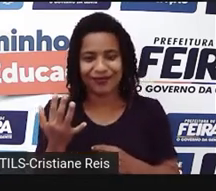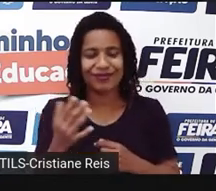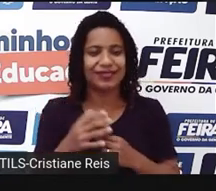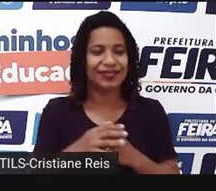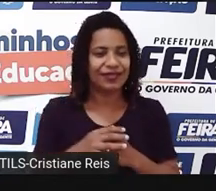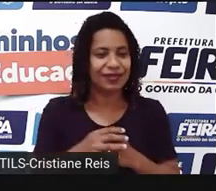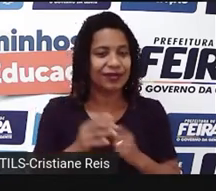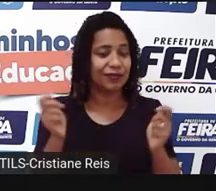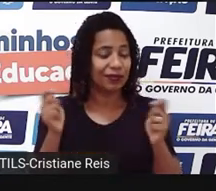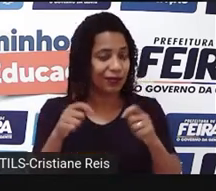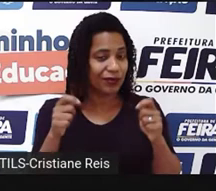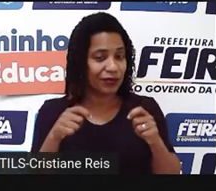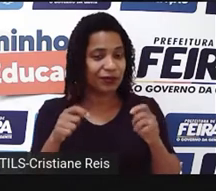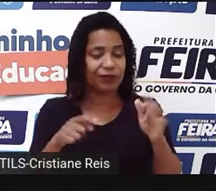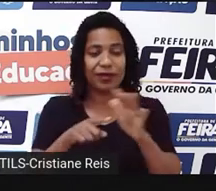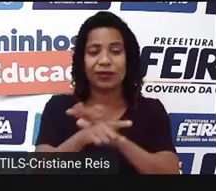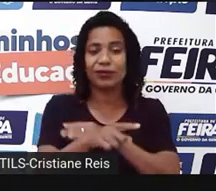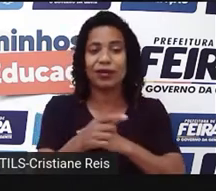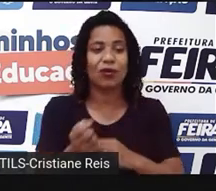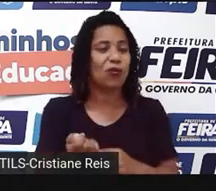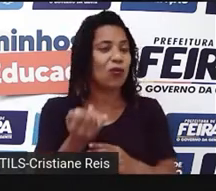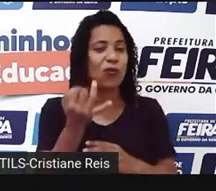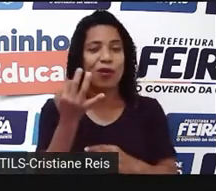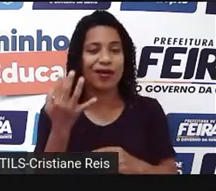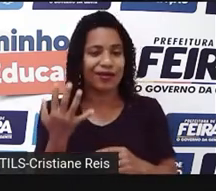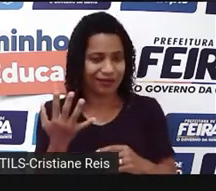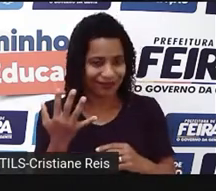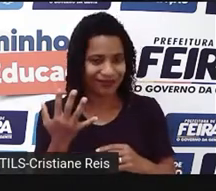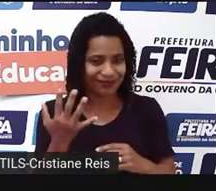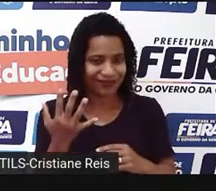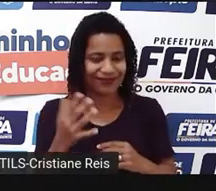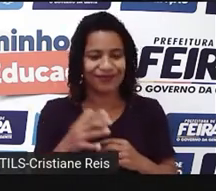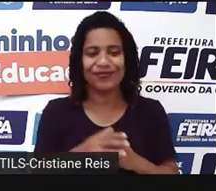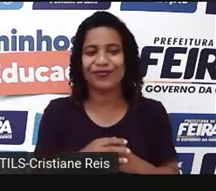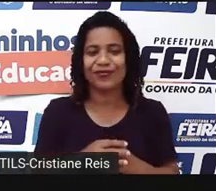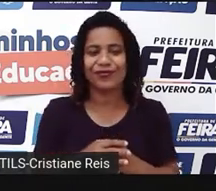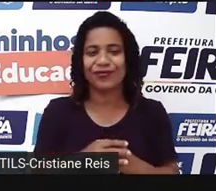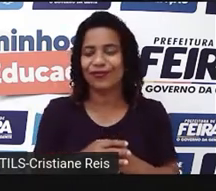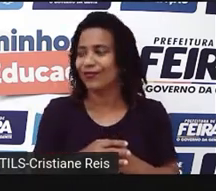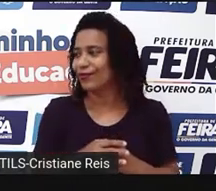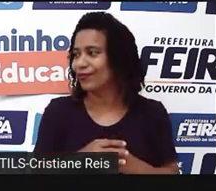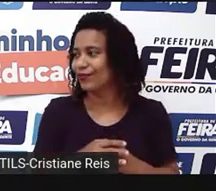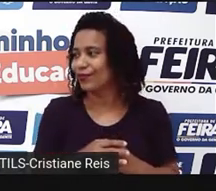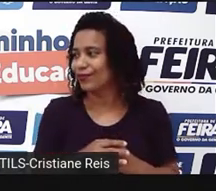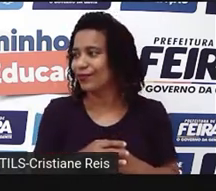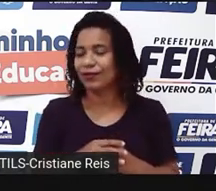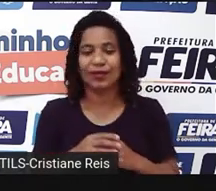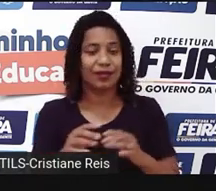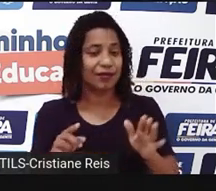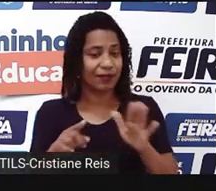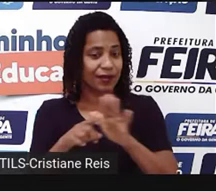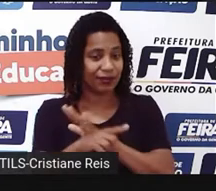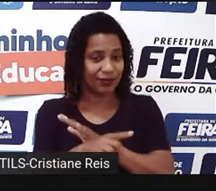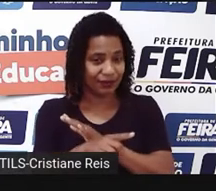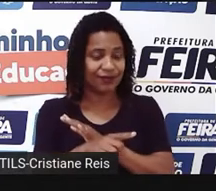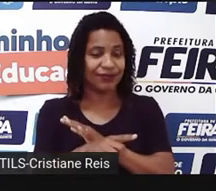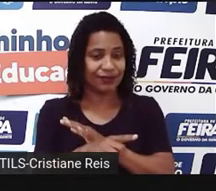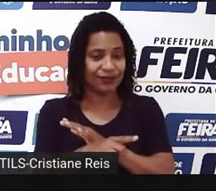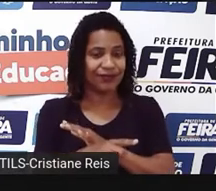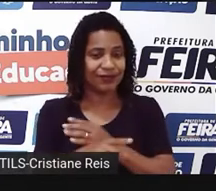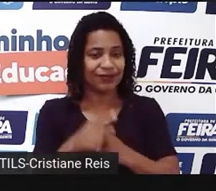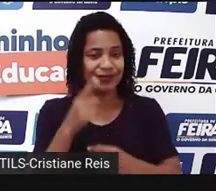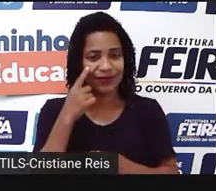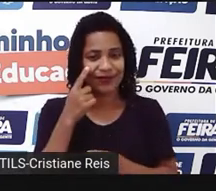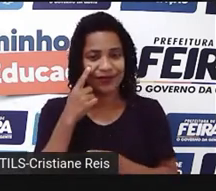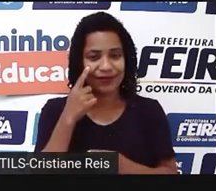perguntar o preço das coisas em inglês. Então, a pergunta é esta daqui. How much is the soft, serve,